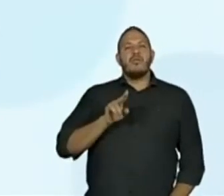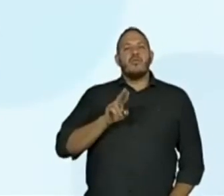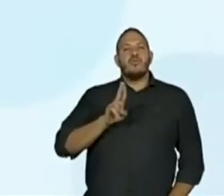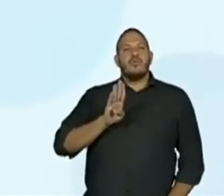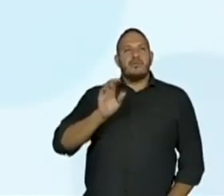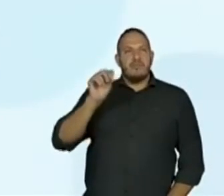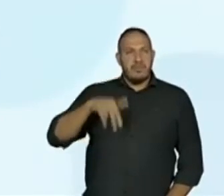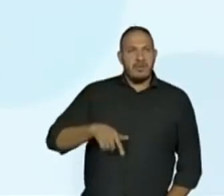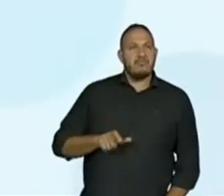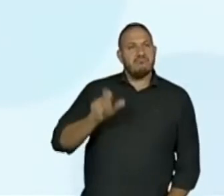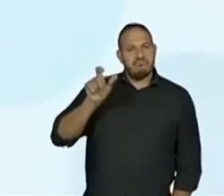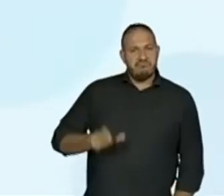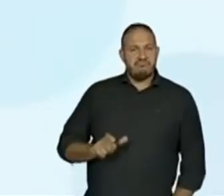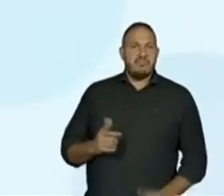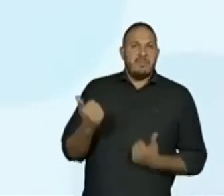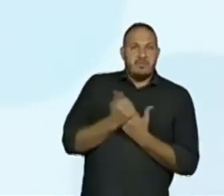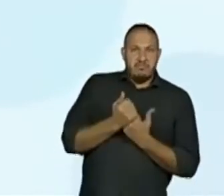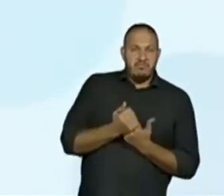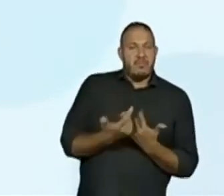interino.